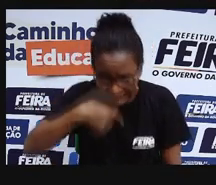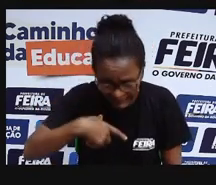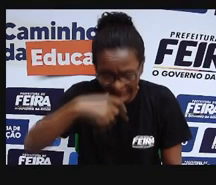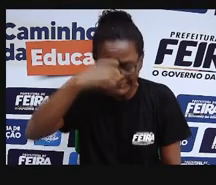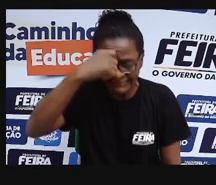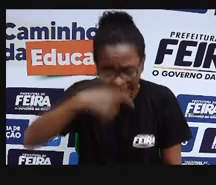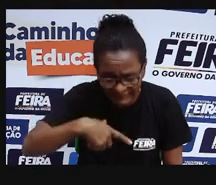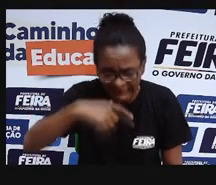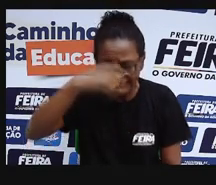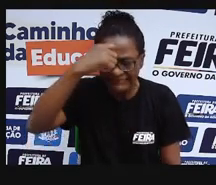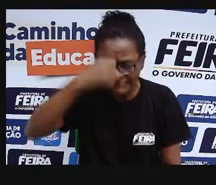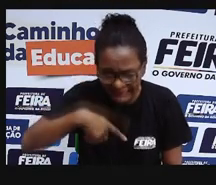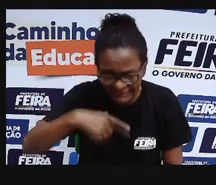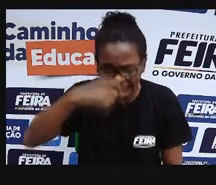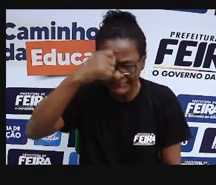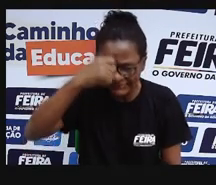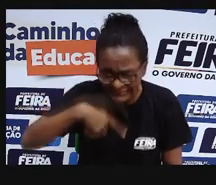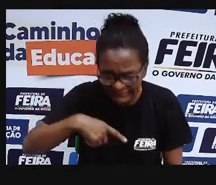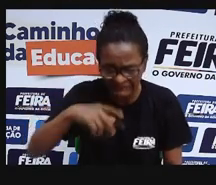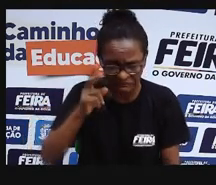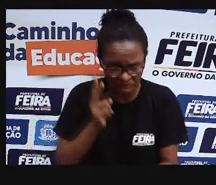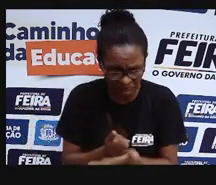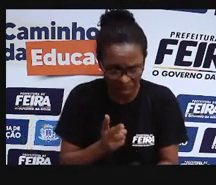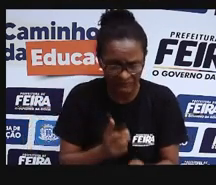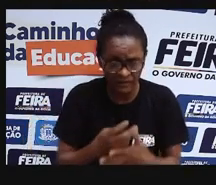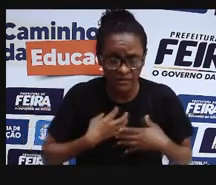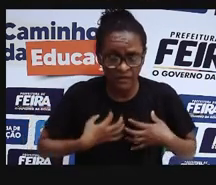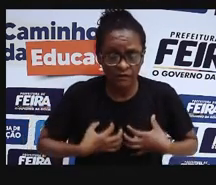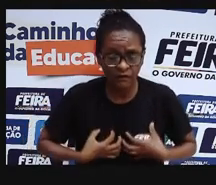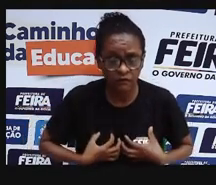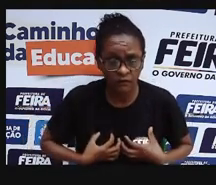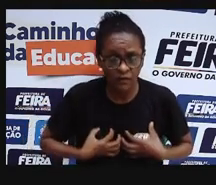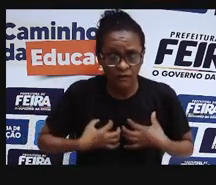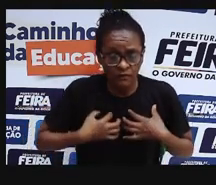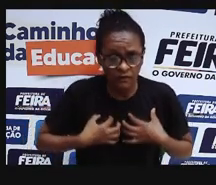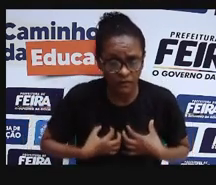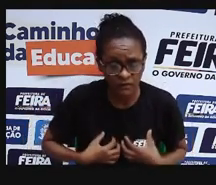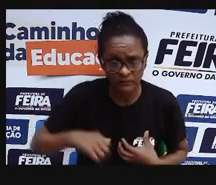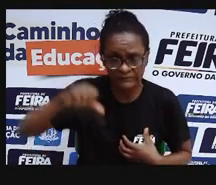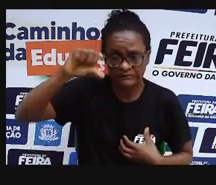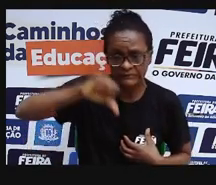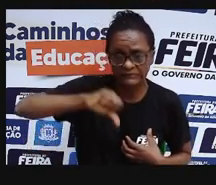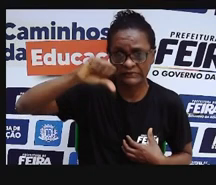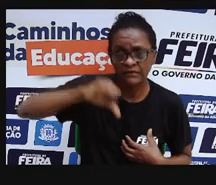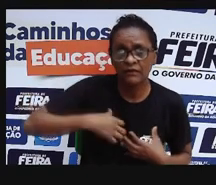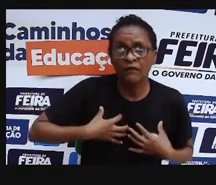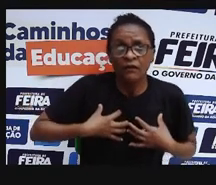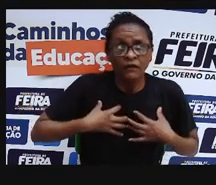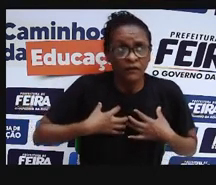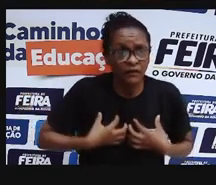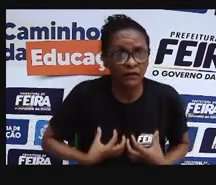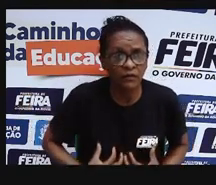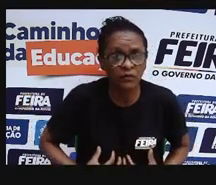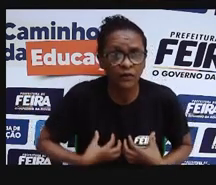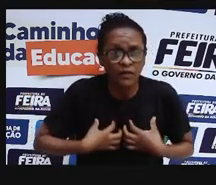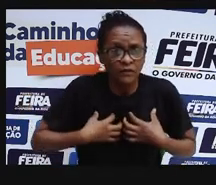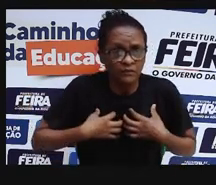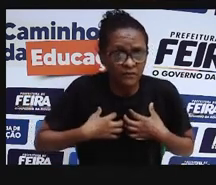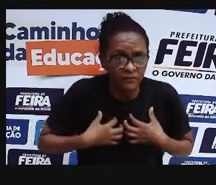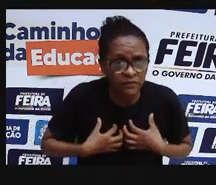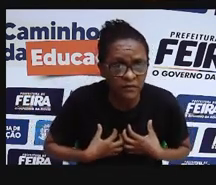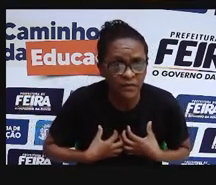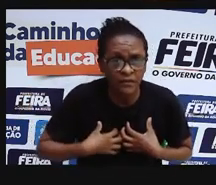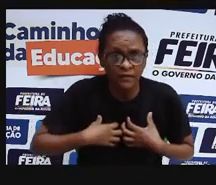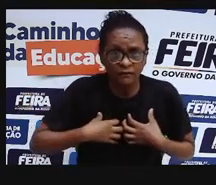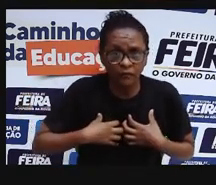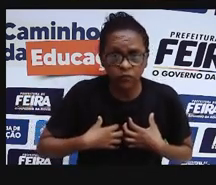a MERS, a Sars, tá? E o que é isso, Pró? MERS, Síndrome Respiratória do Oriente Médio, que